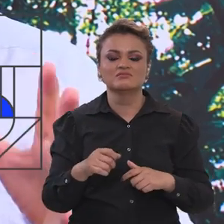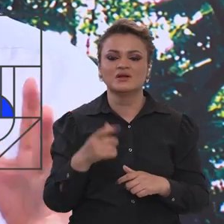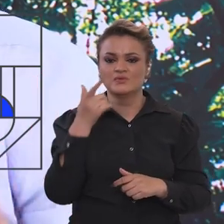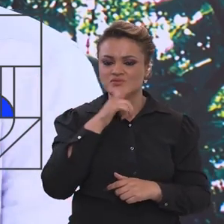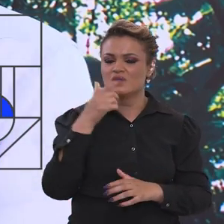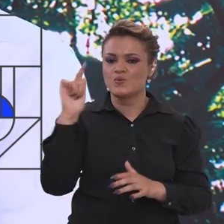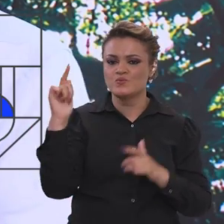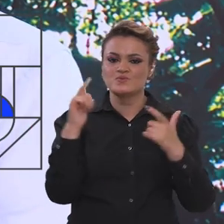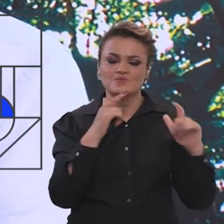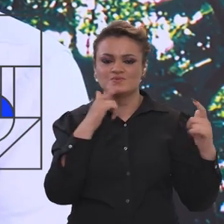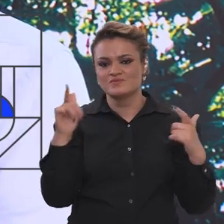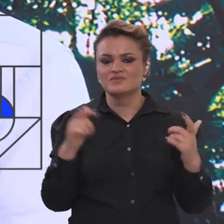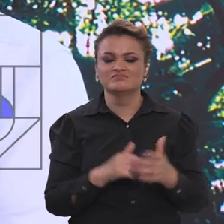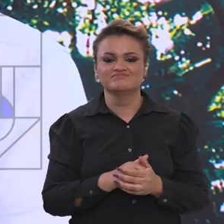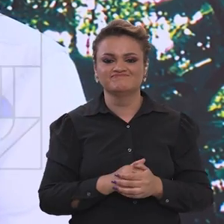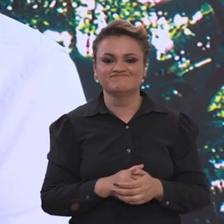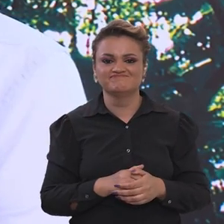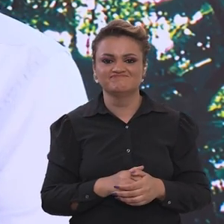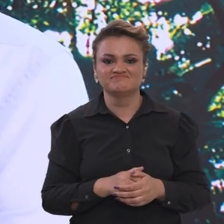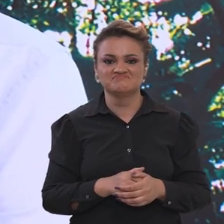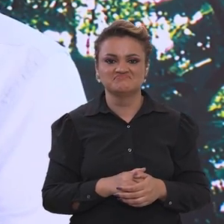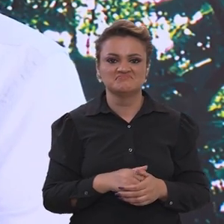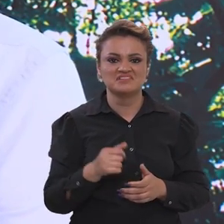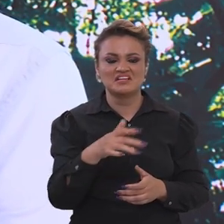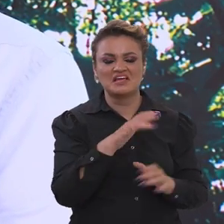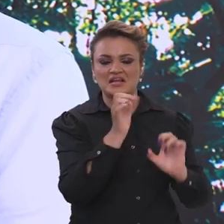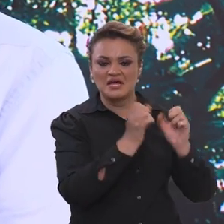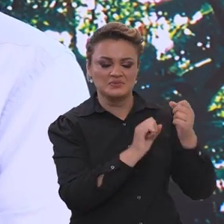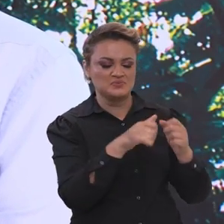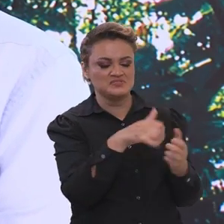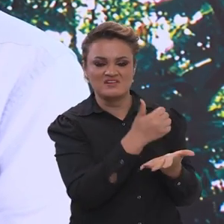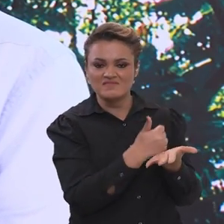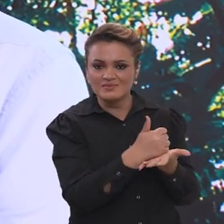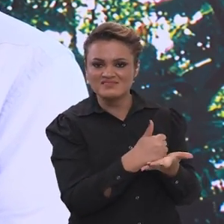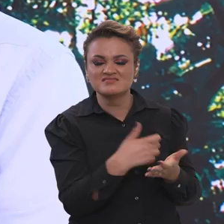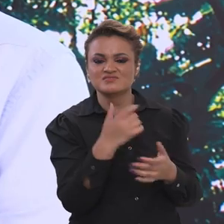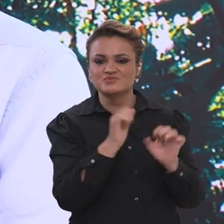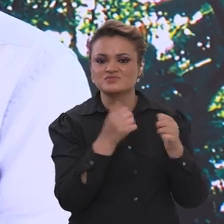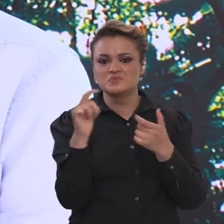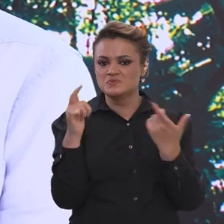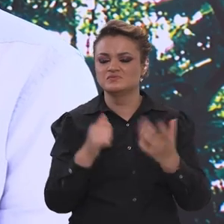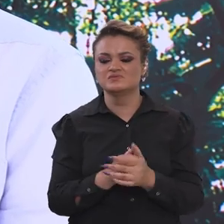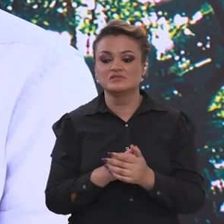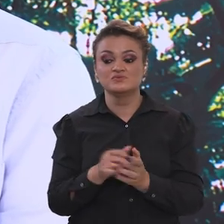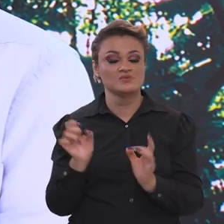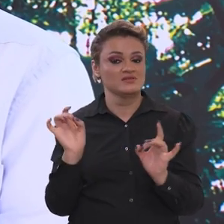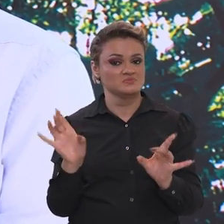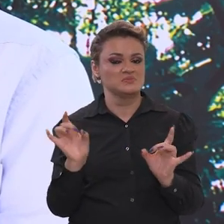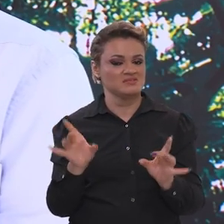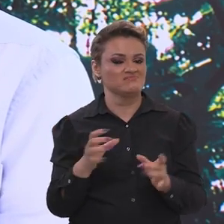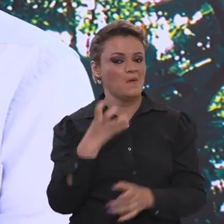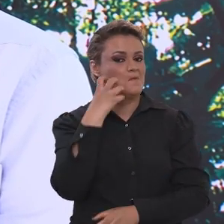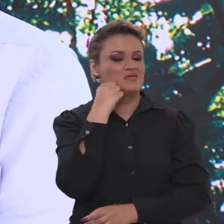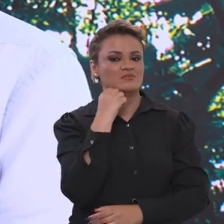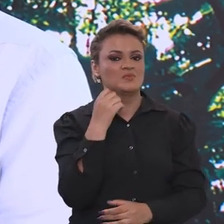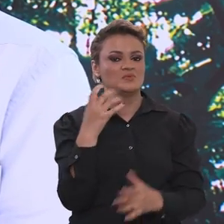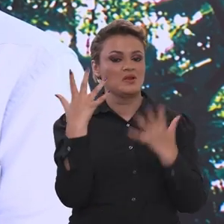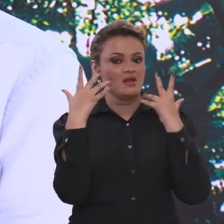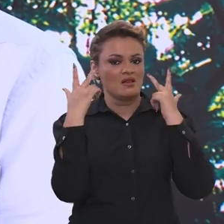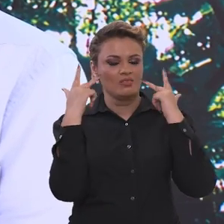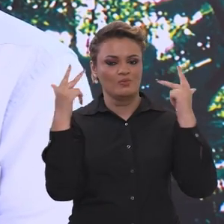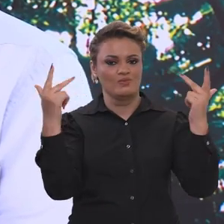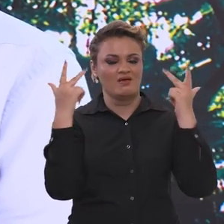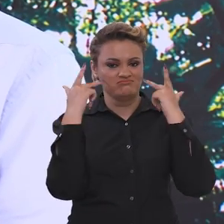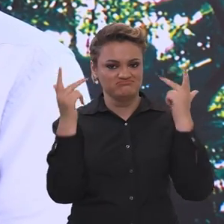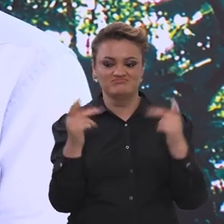pode ter a saída para grandes enfermidades do mundo, através da indústria farmacêutica. Então, é uma riqueza e um patrimônio natural